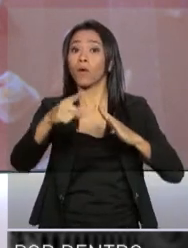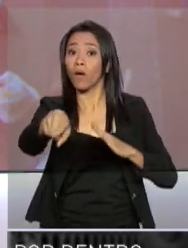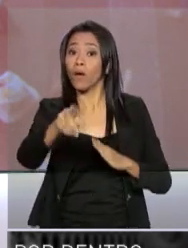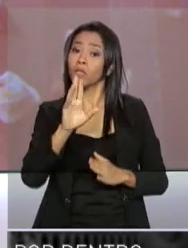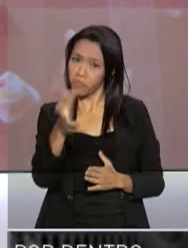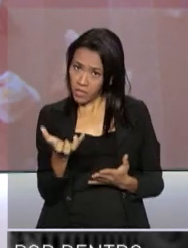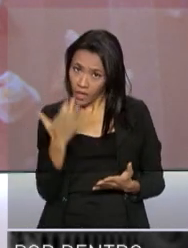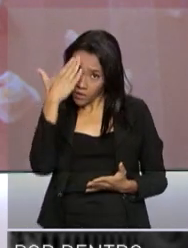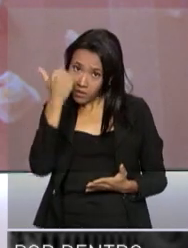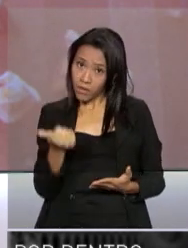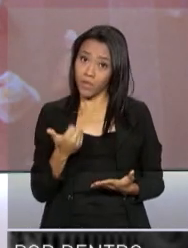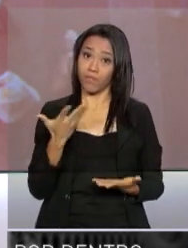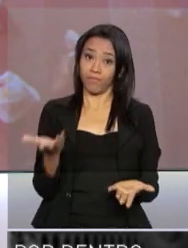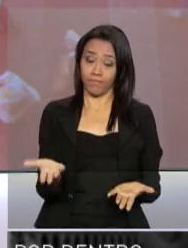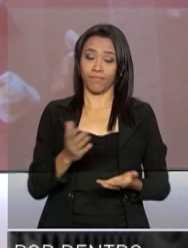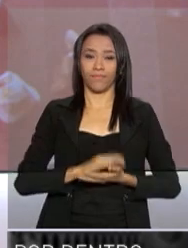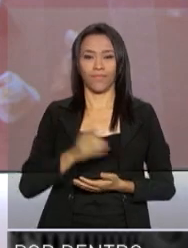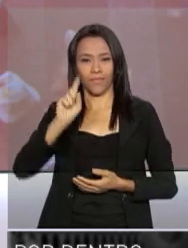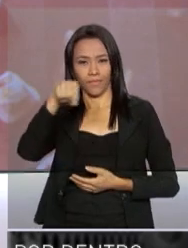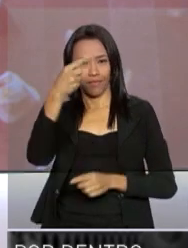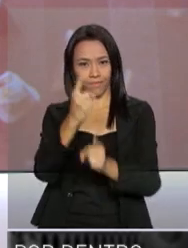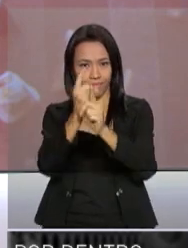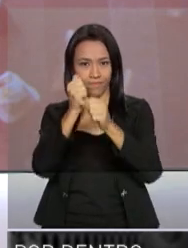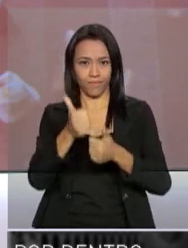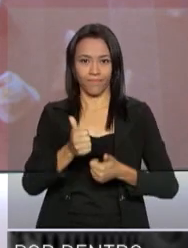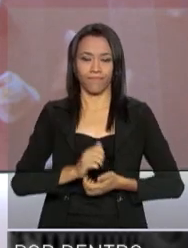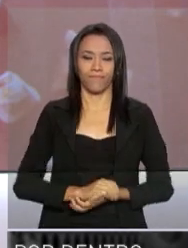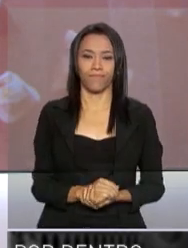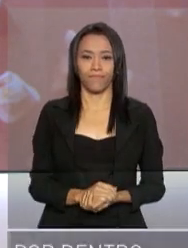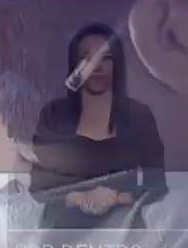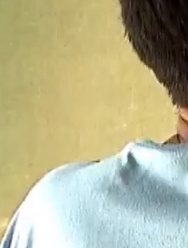Até a próxima!